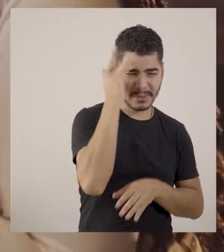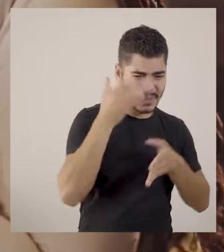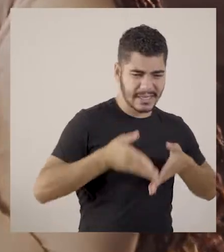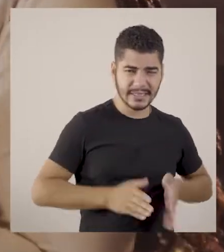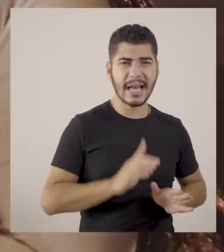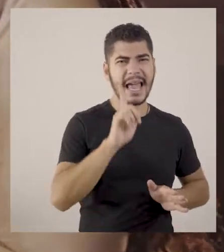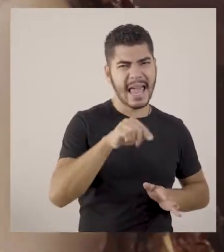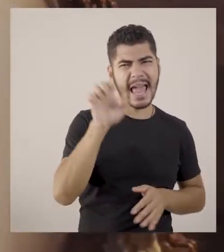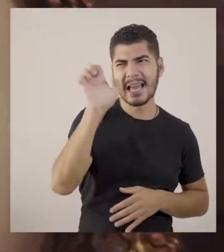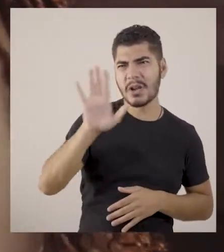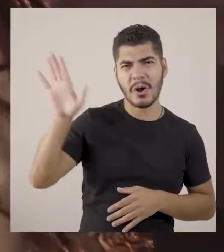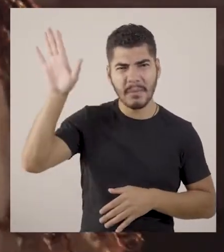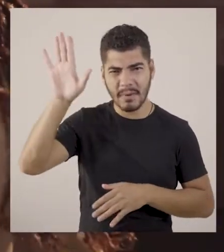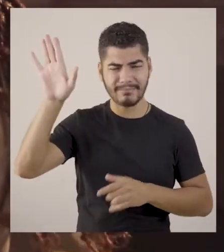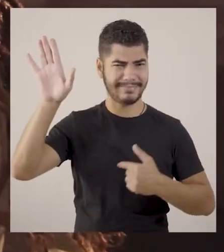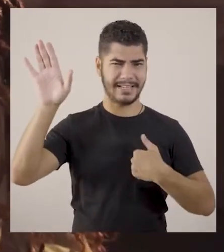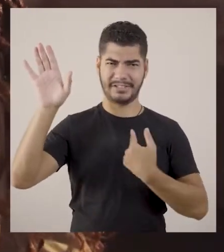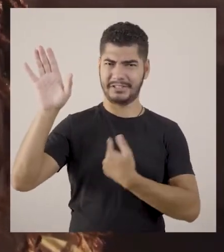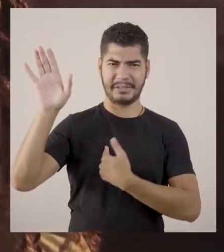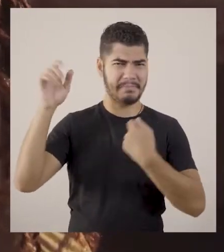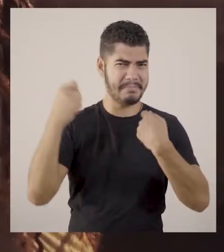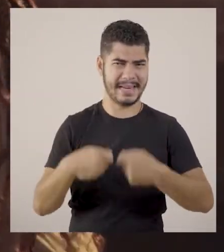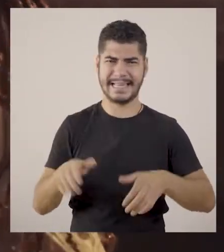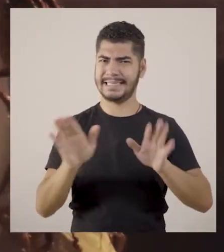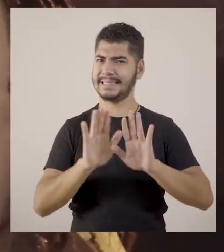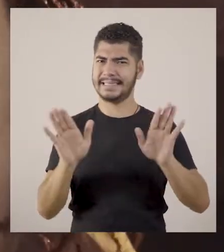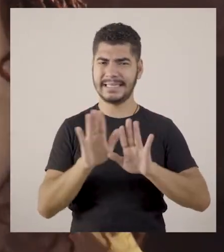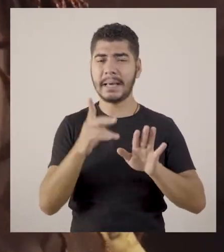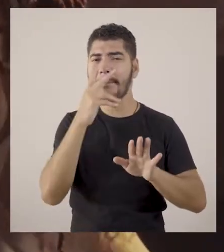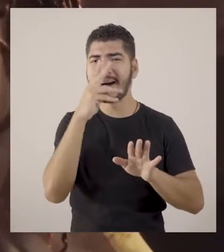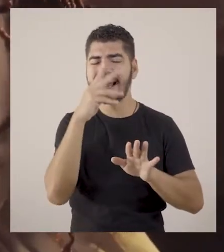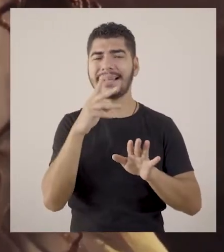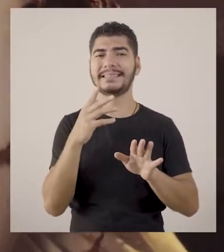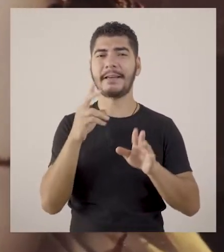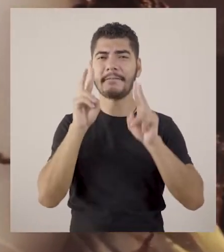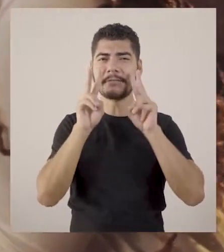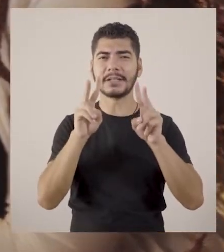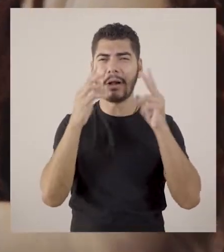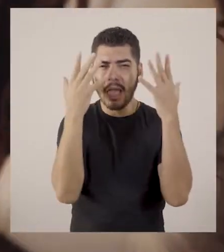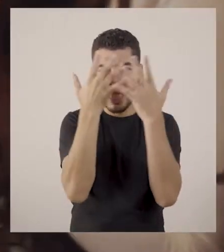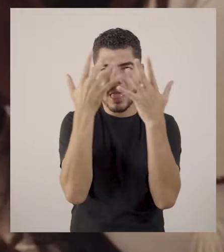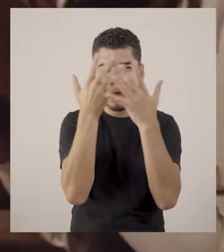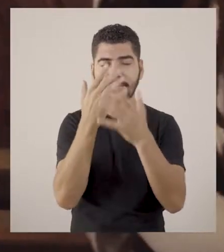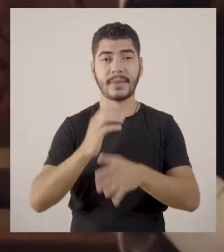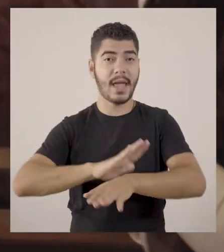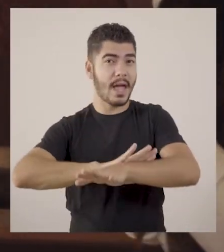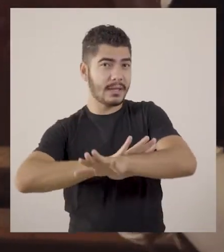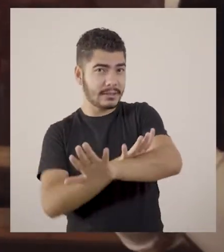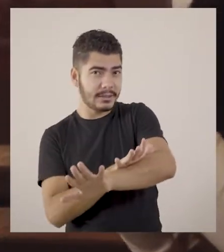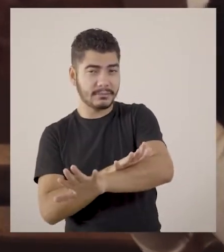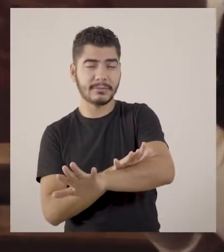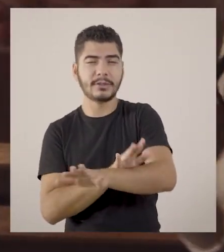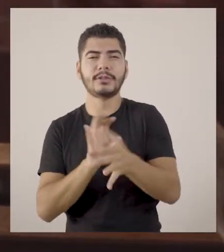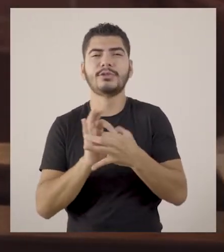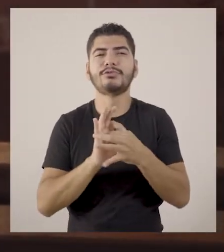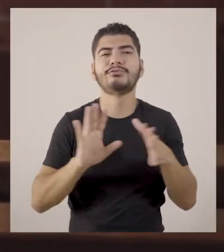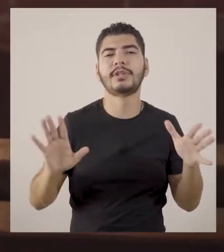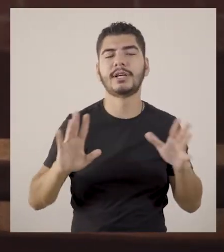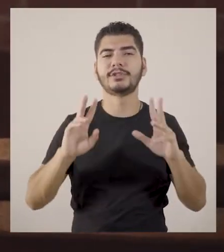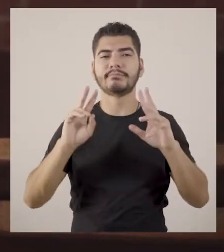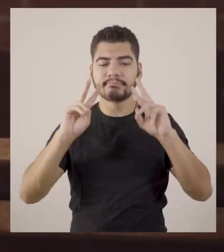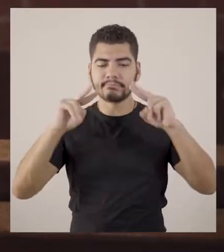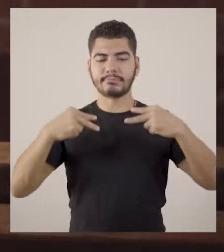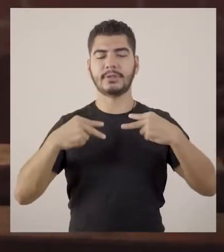Coisa que nunca foi e nunca precisamos ser. Embaça a visão da população. O racismo não deixa que o Brasil se veja